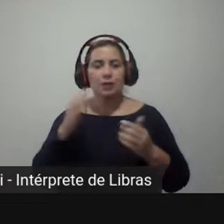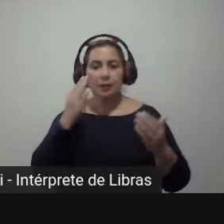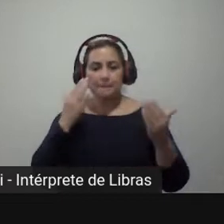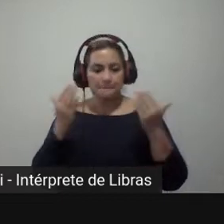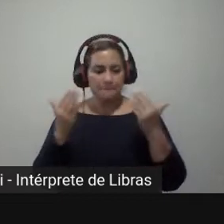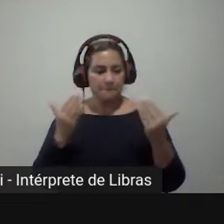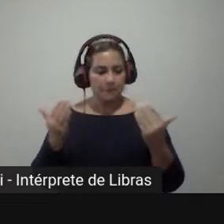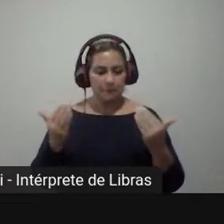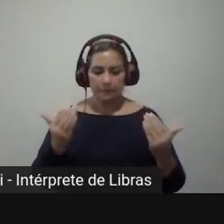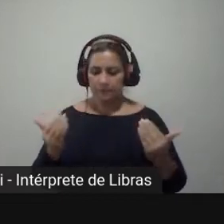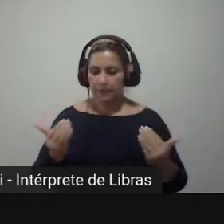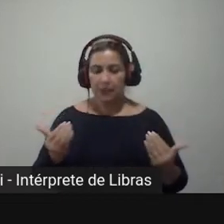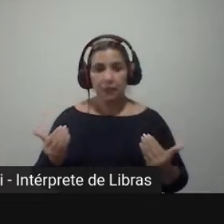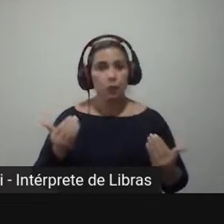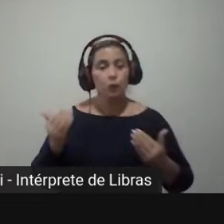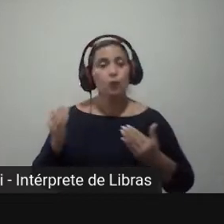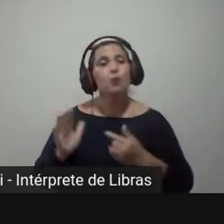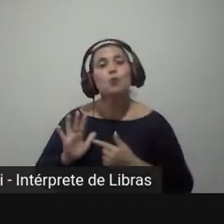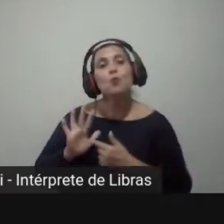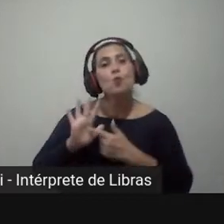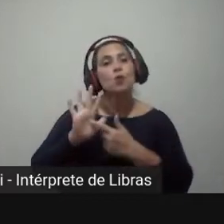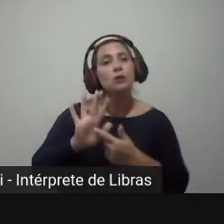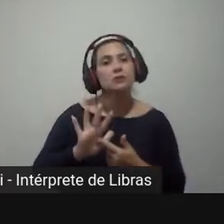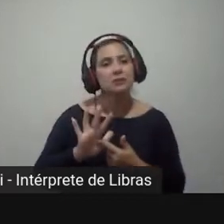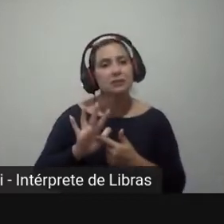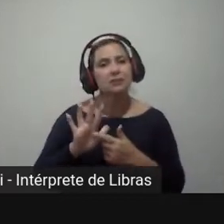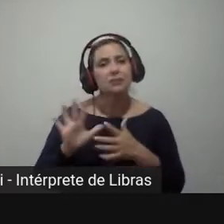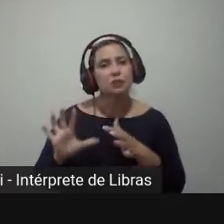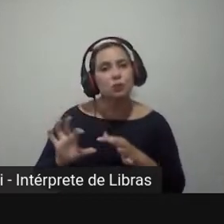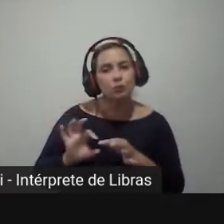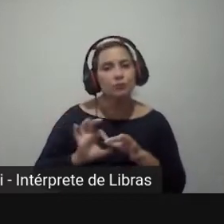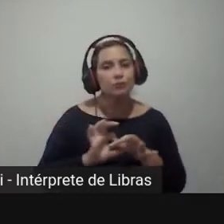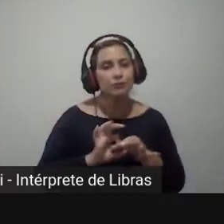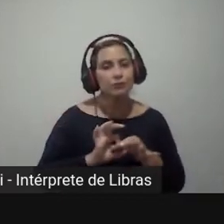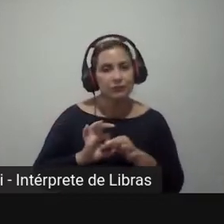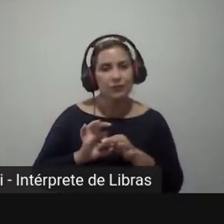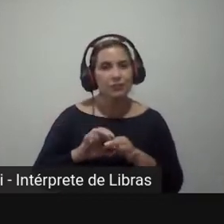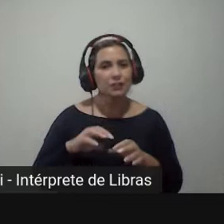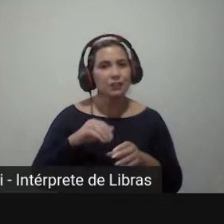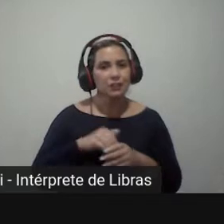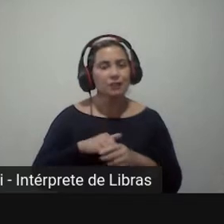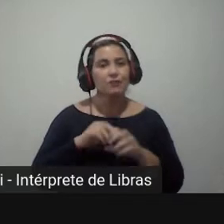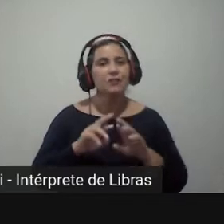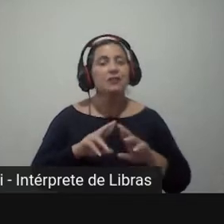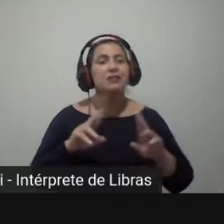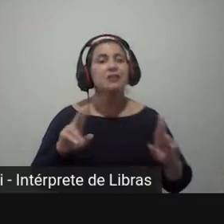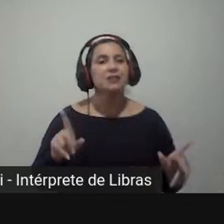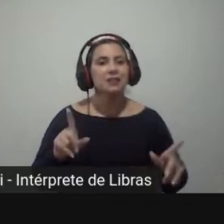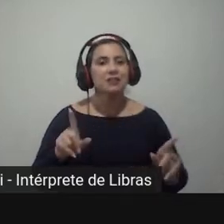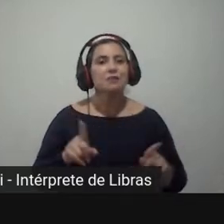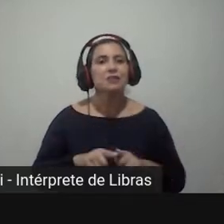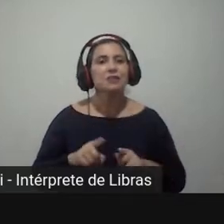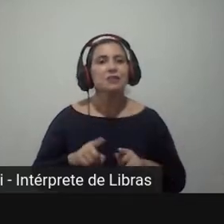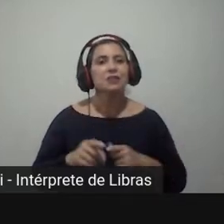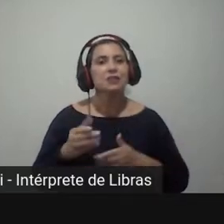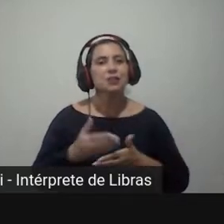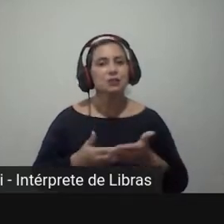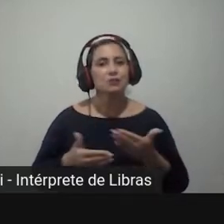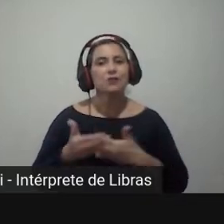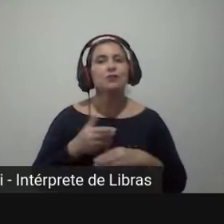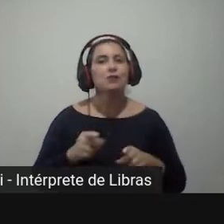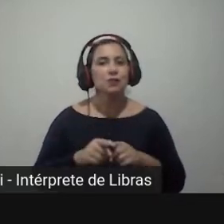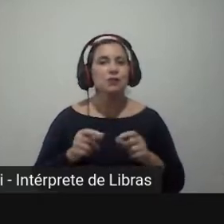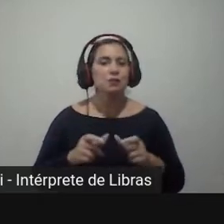demonstrando uma conexão eleitoral e entre os diferentes níveis federativos bastante